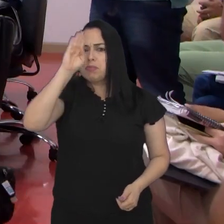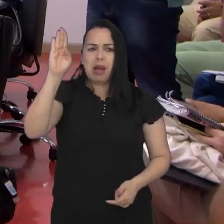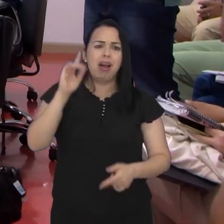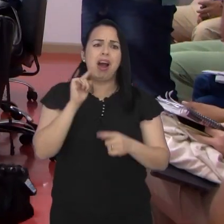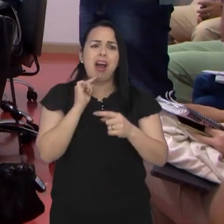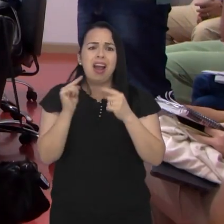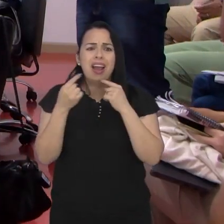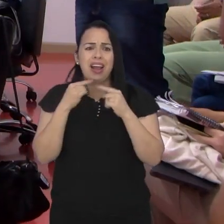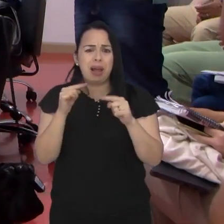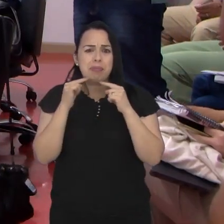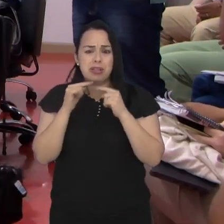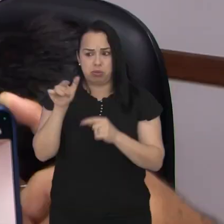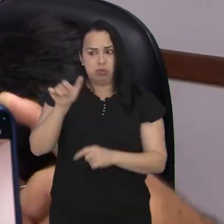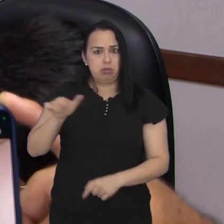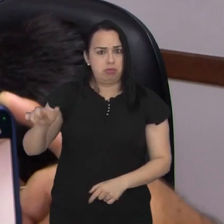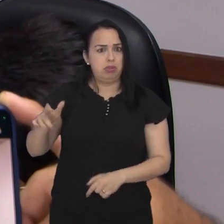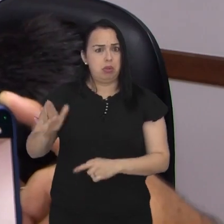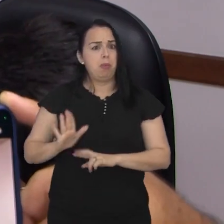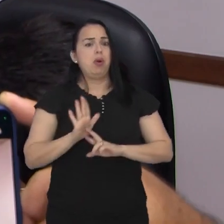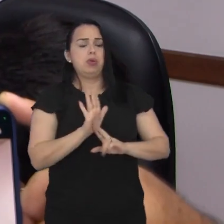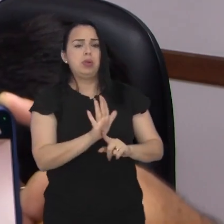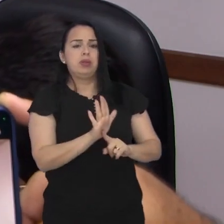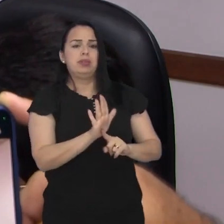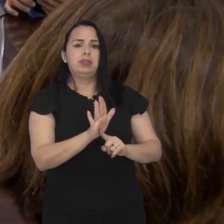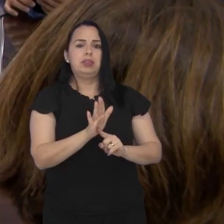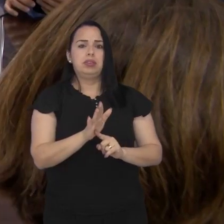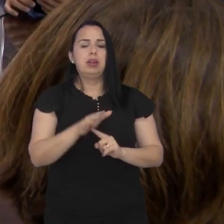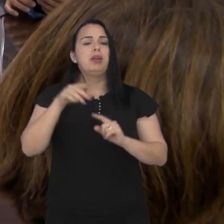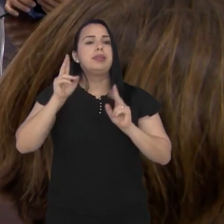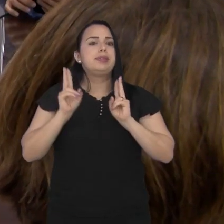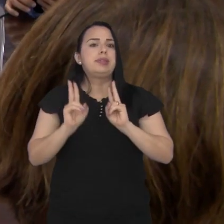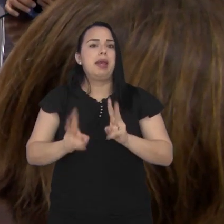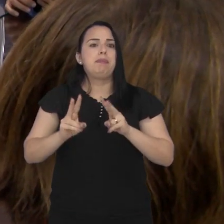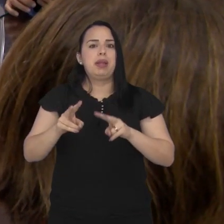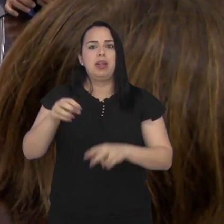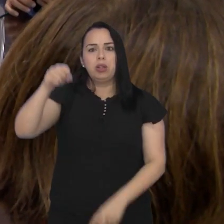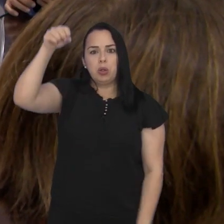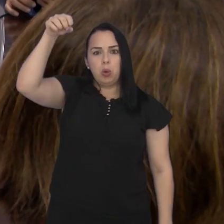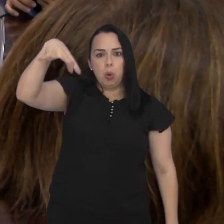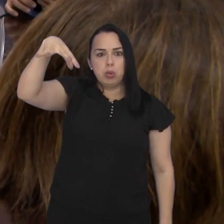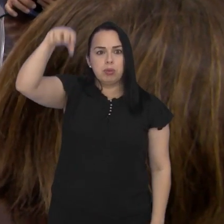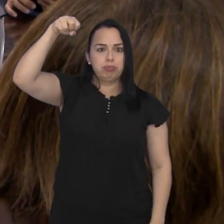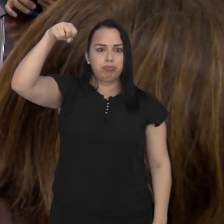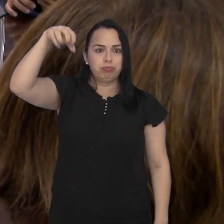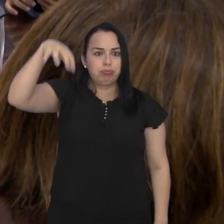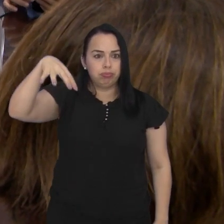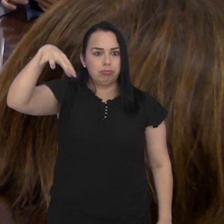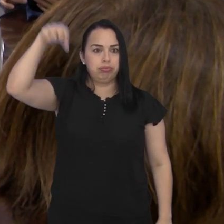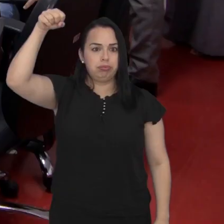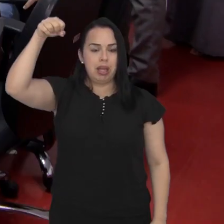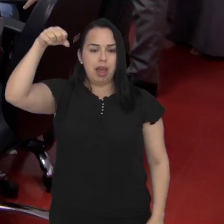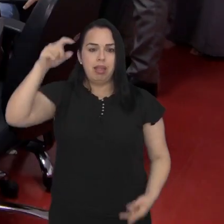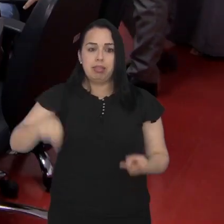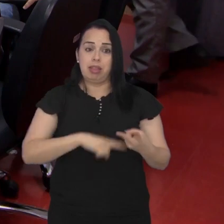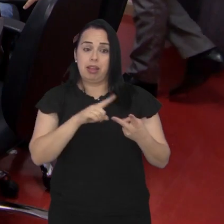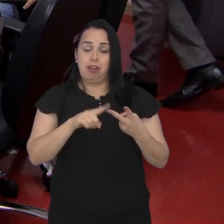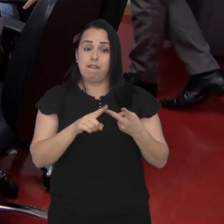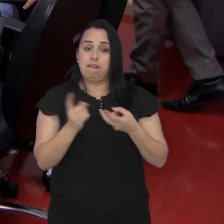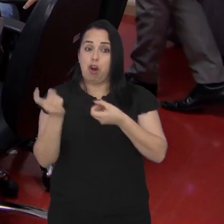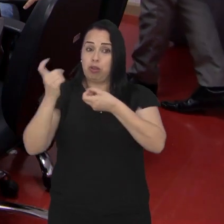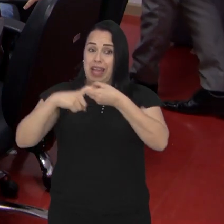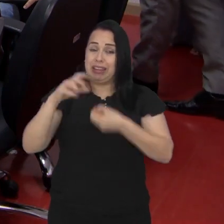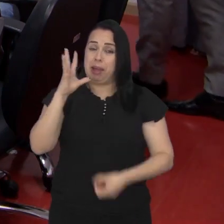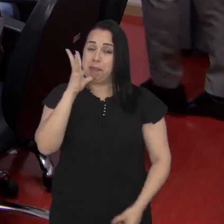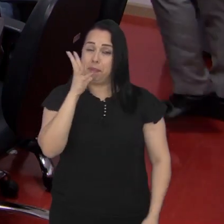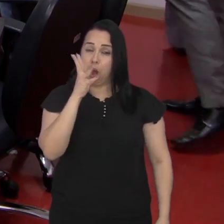principais reclamações apresentadas pelos vereadores foram as quedas frequentes de eletricidade, demora